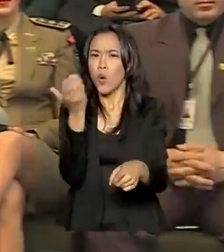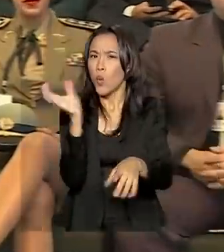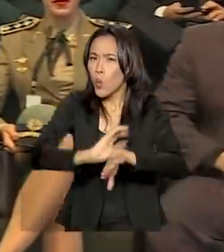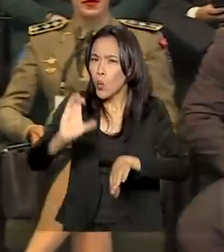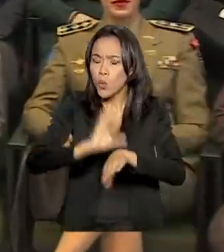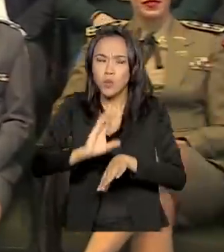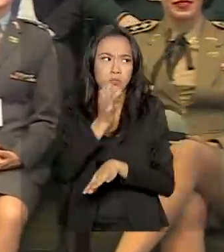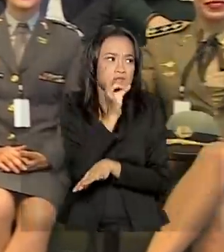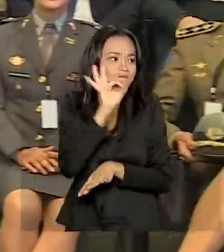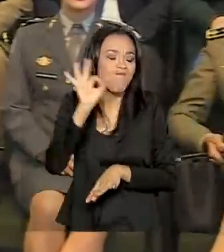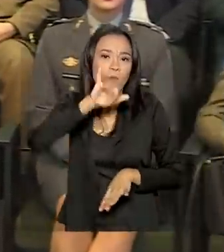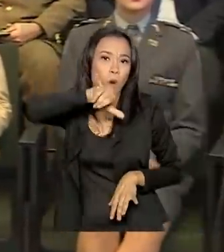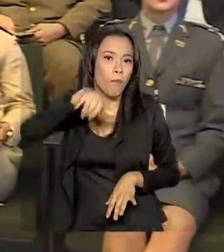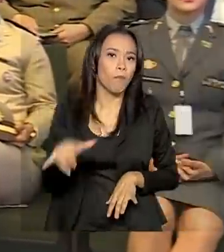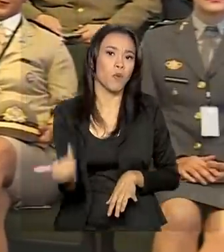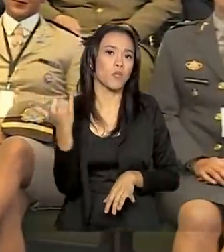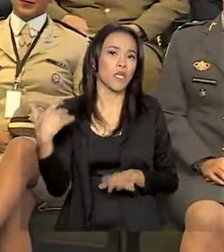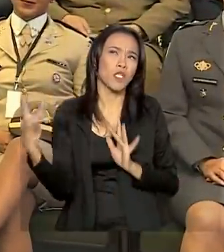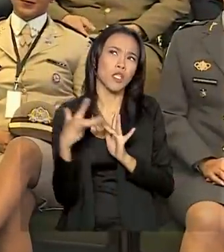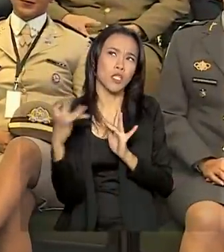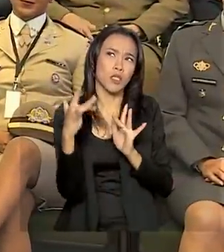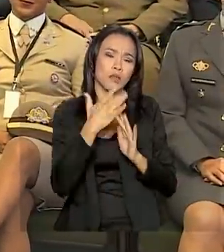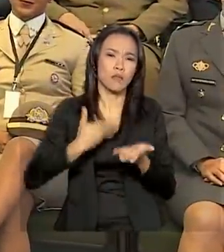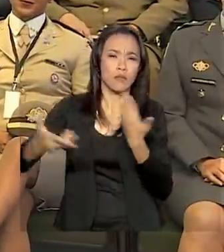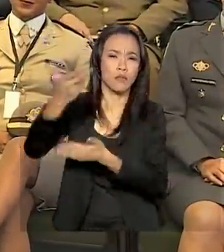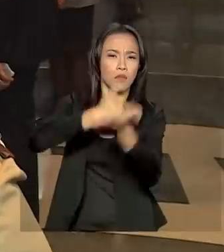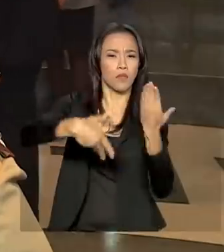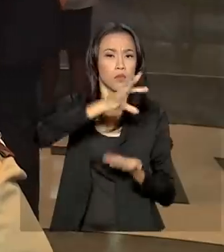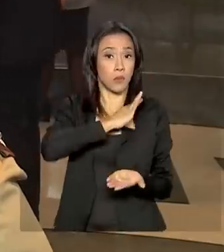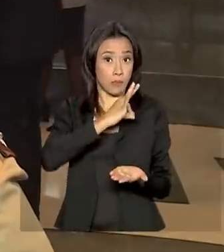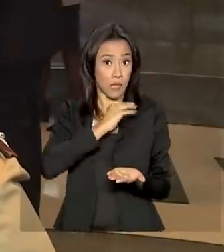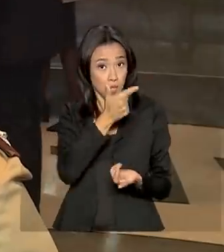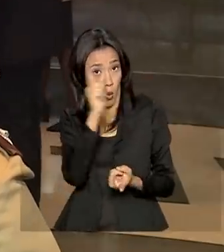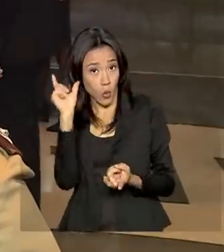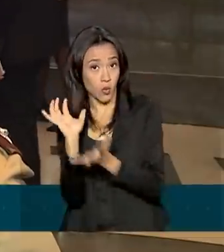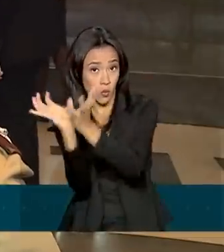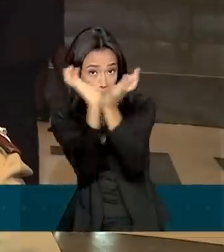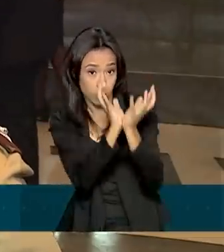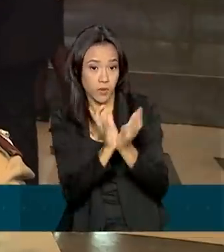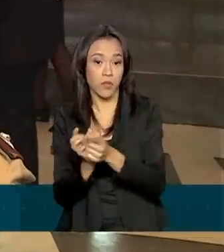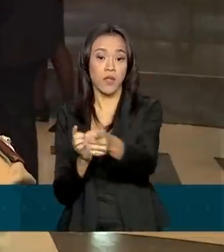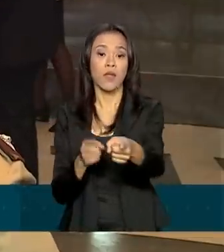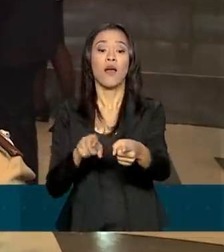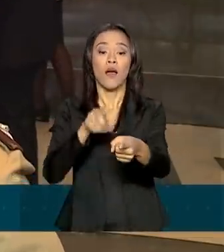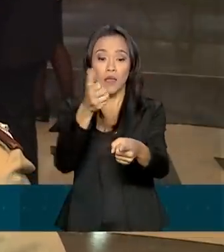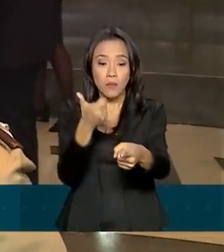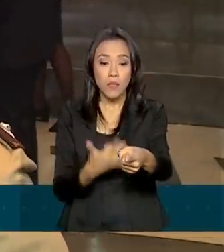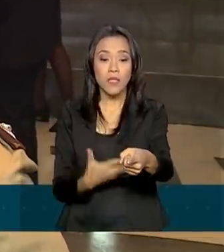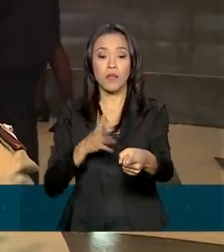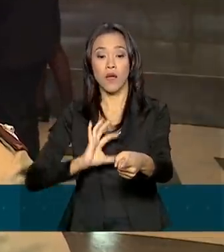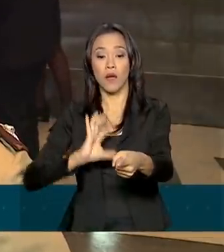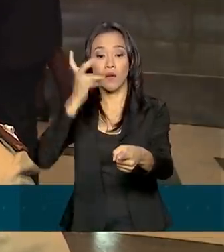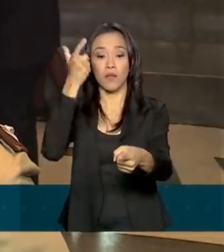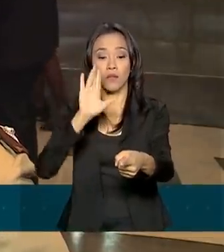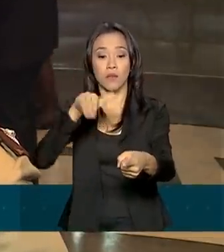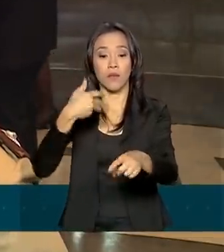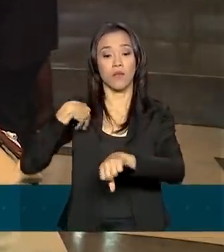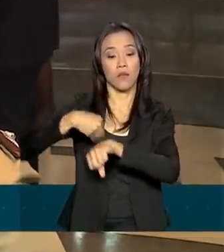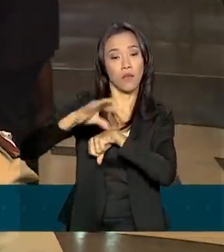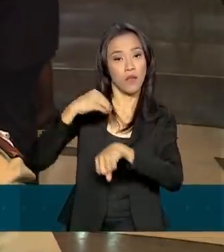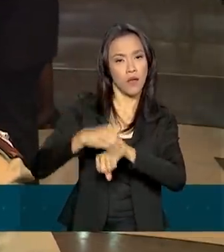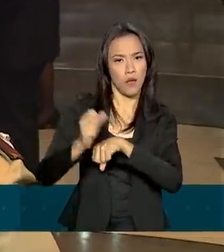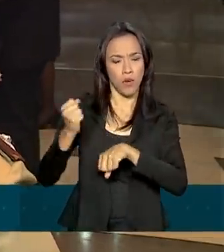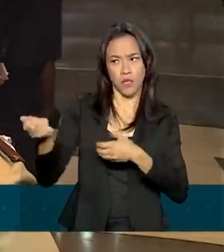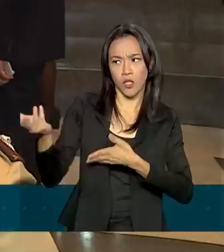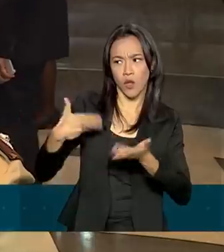oportunidade de interagir com outras forças policiais. Essa integração acontece na medida em que essas informações podem ser